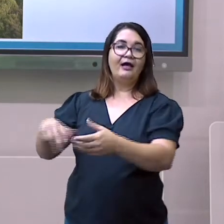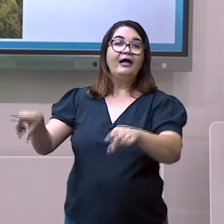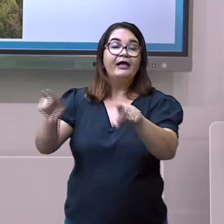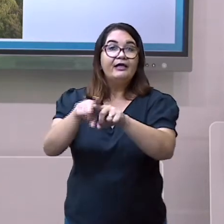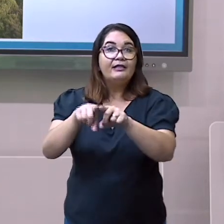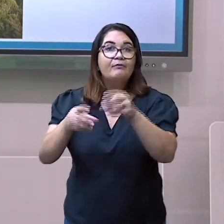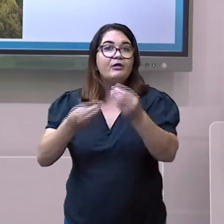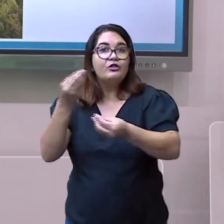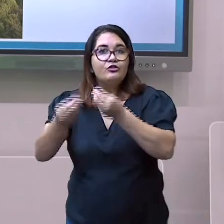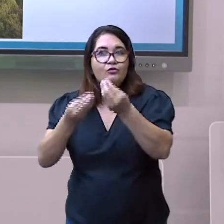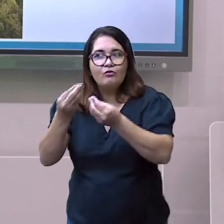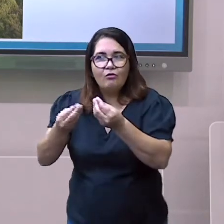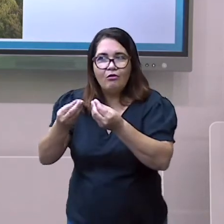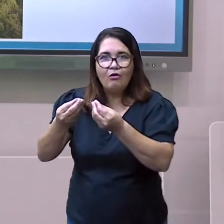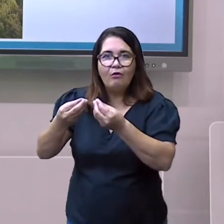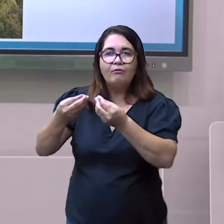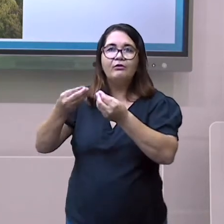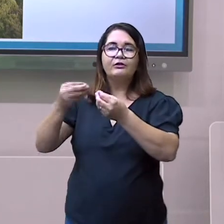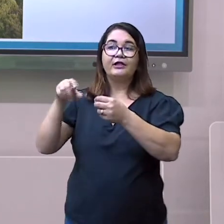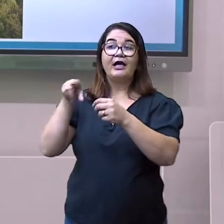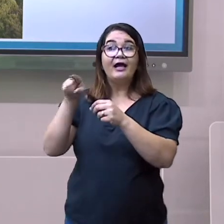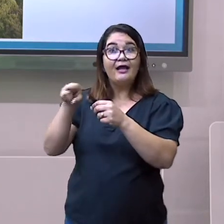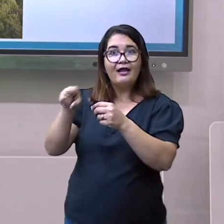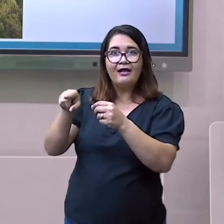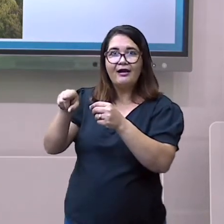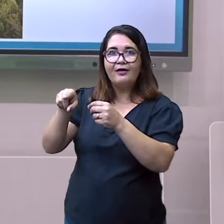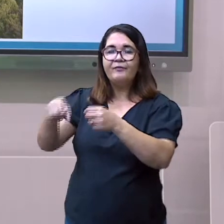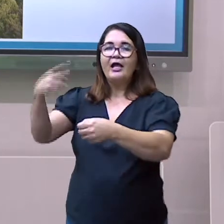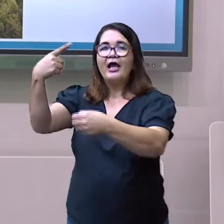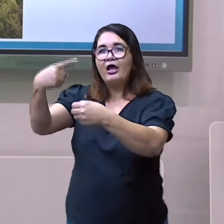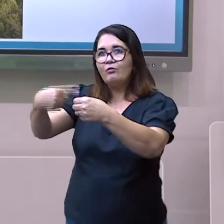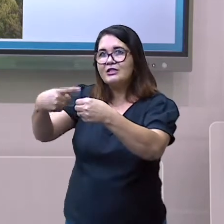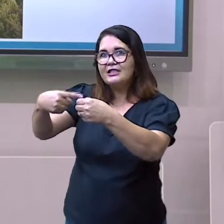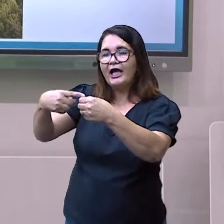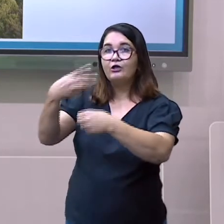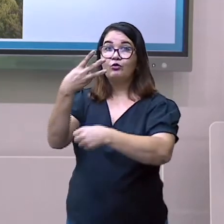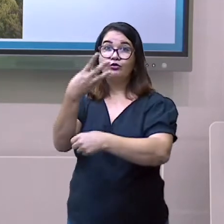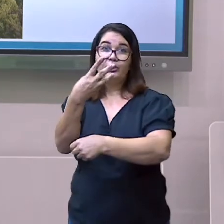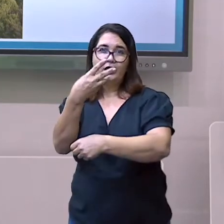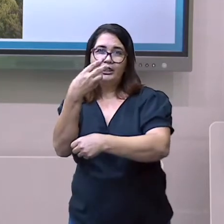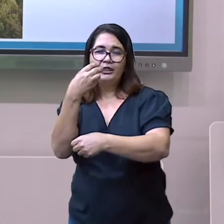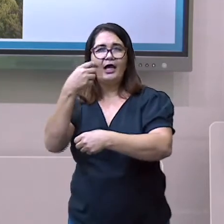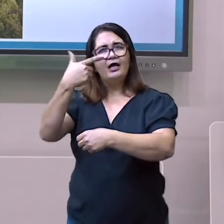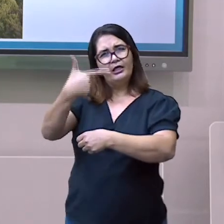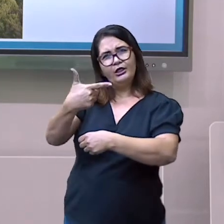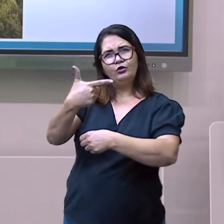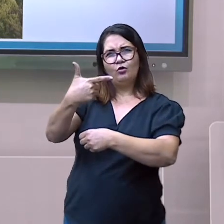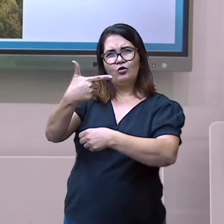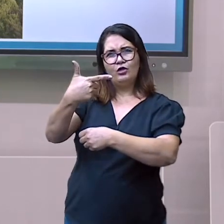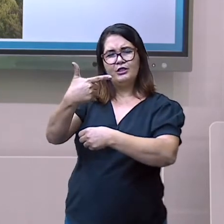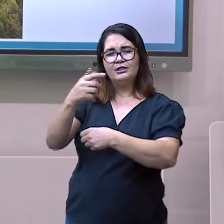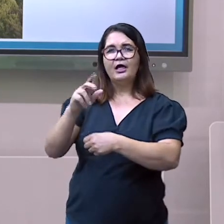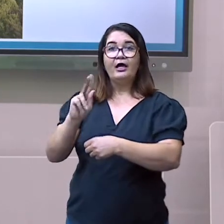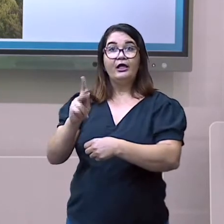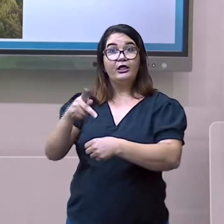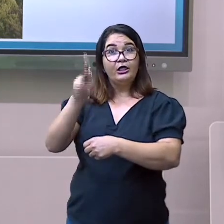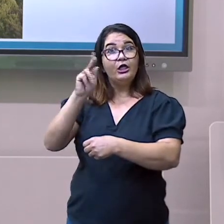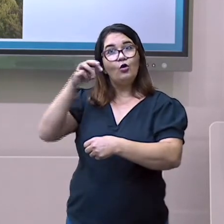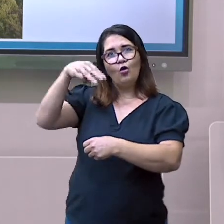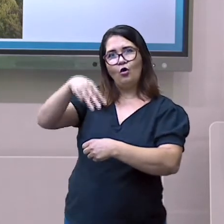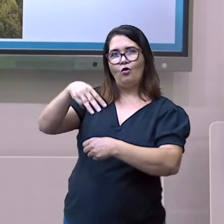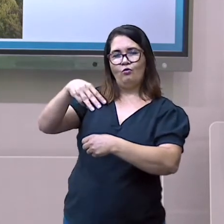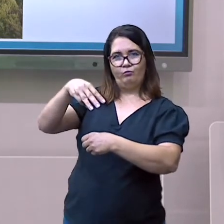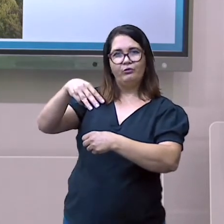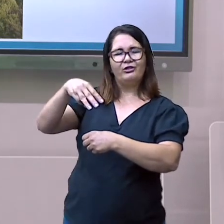e possui 32 quilômetros de litoral, sendo praticamente recortado